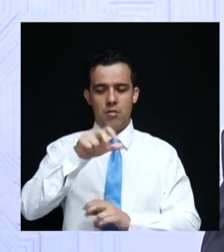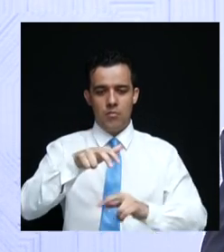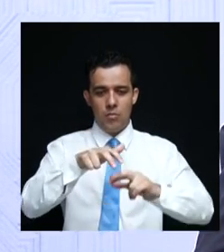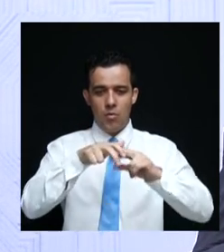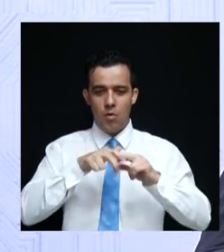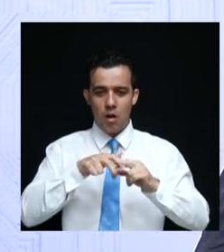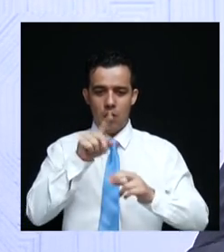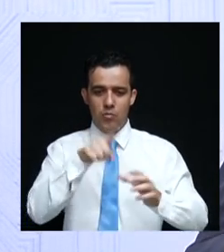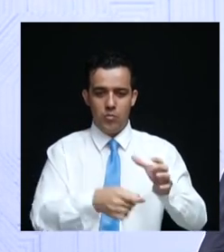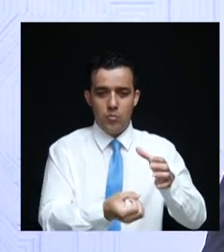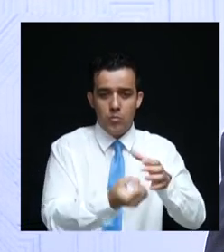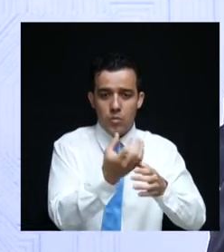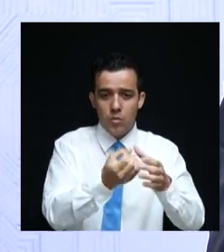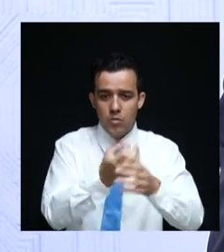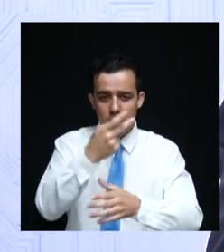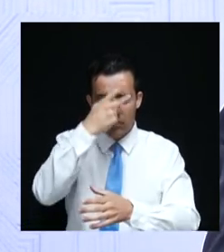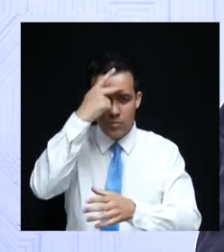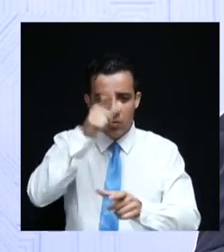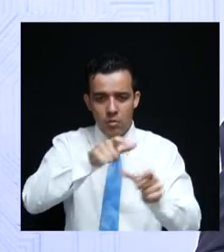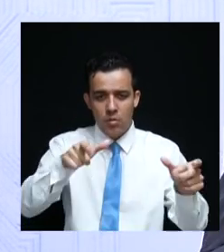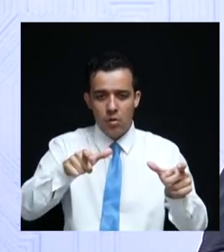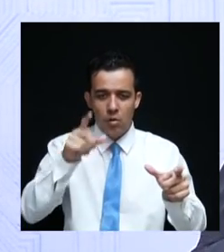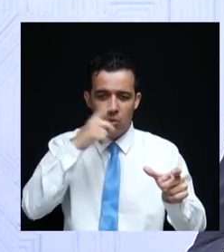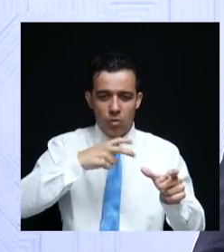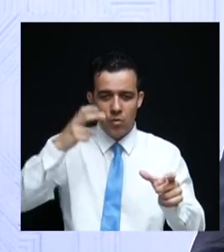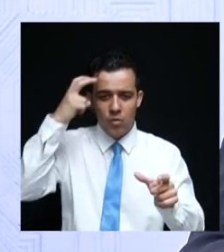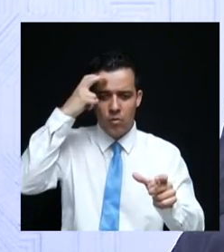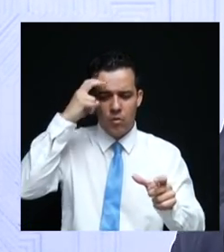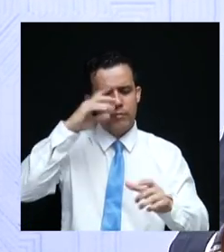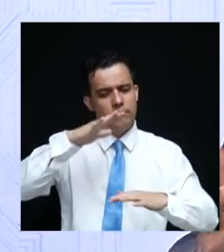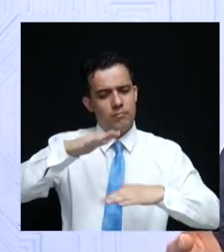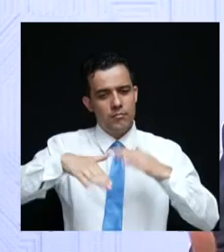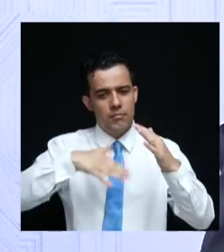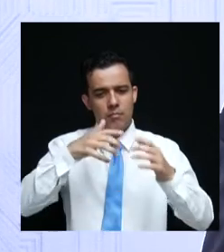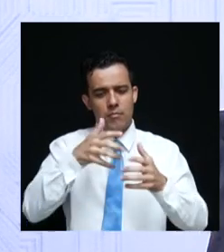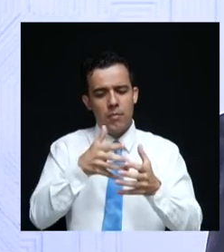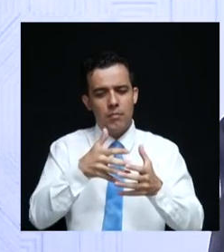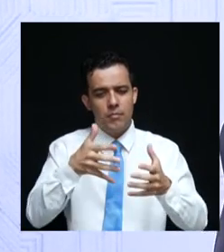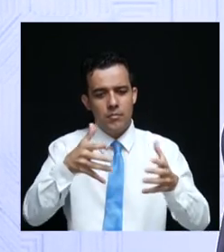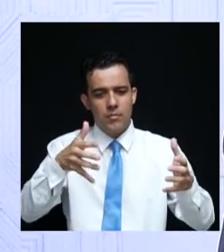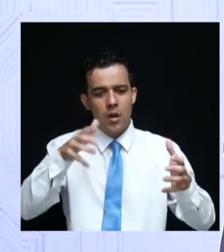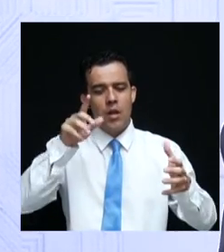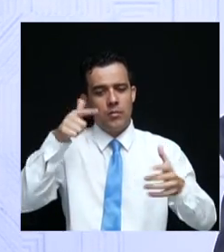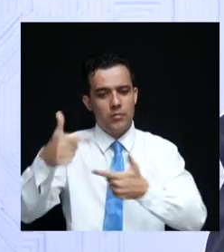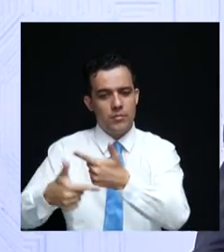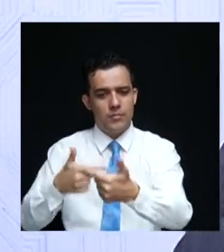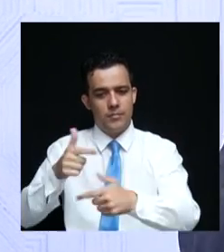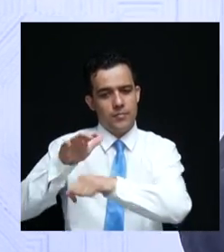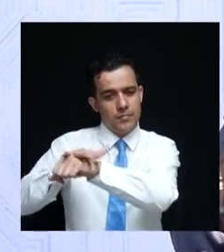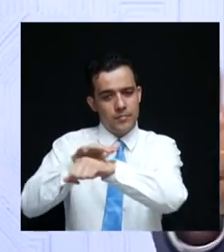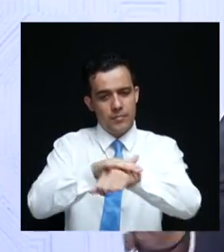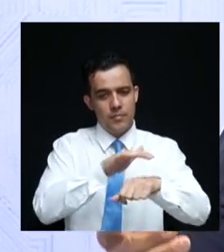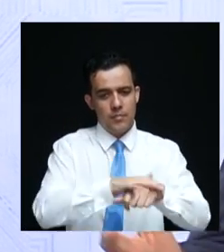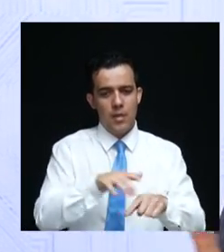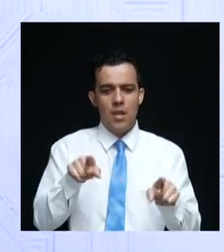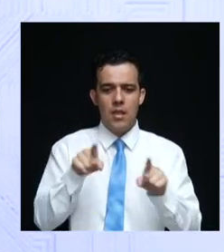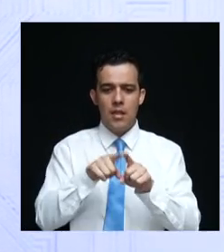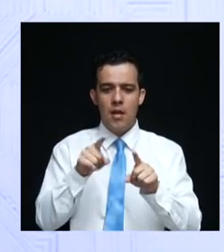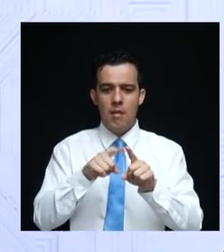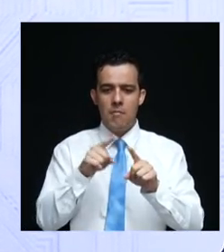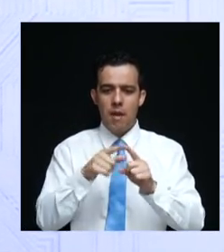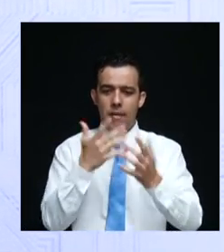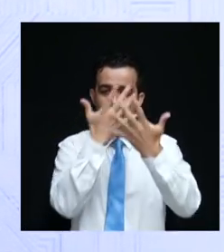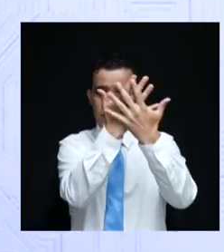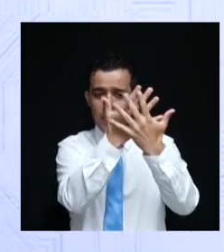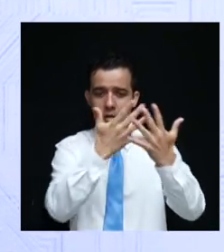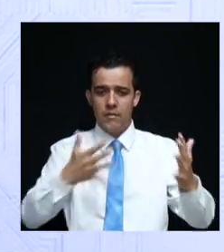de cultura no Estado de Goiás possam cada vez mais ampliar as suas atuações. Como também os festivais que